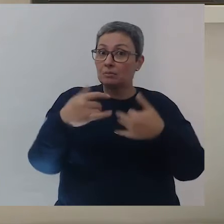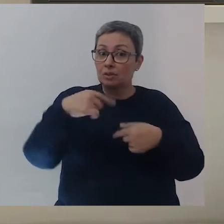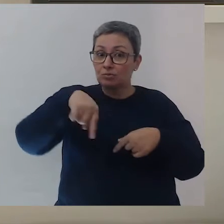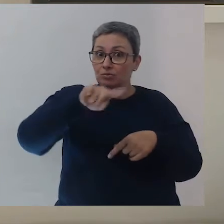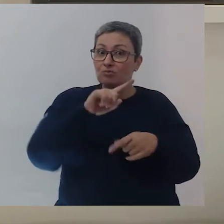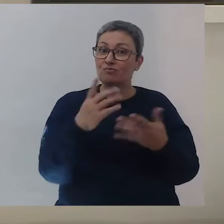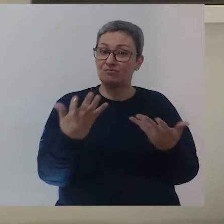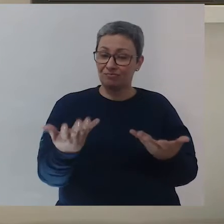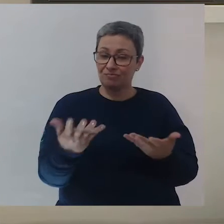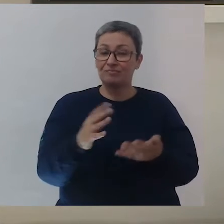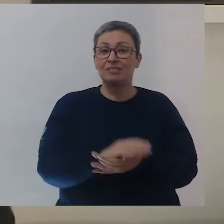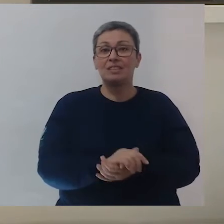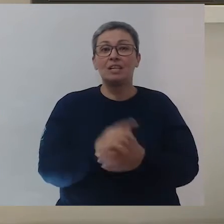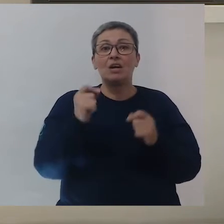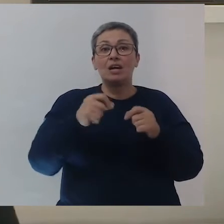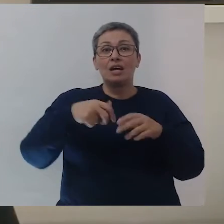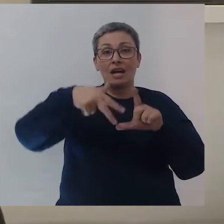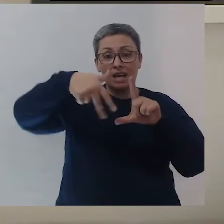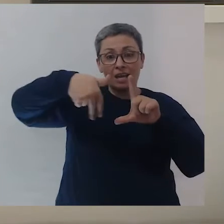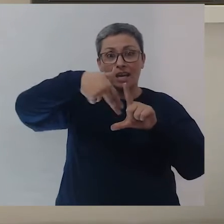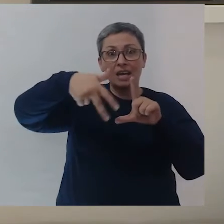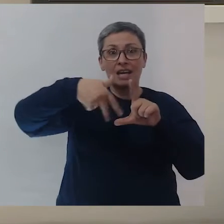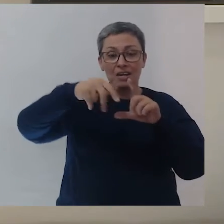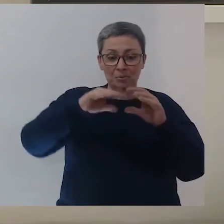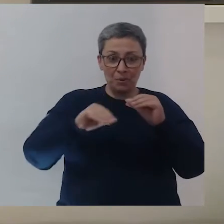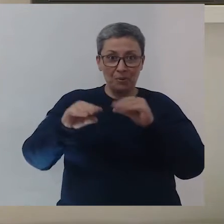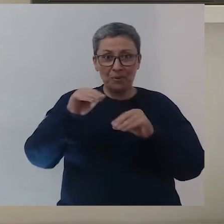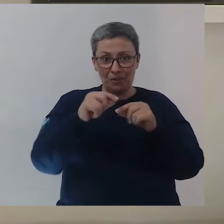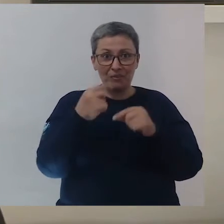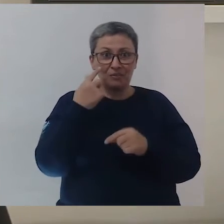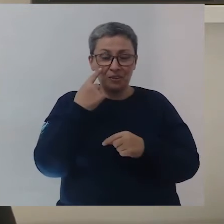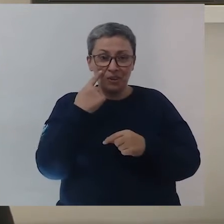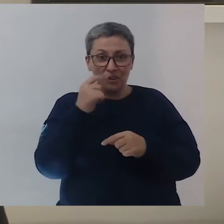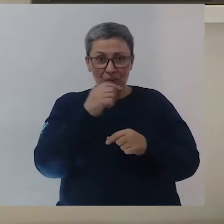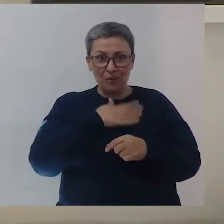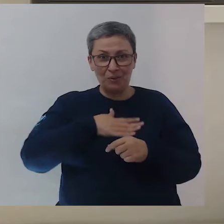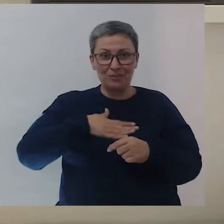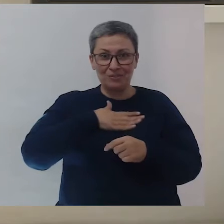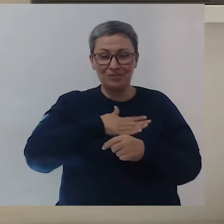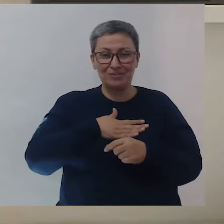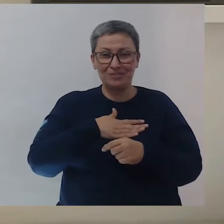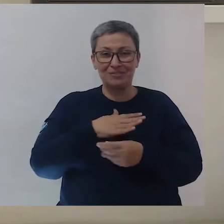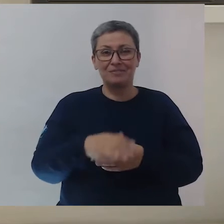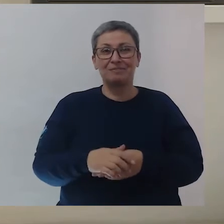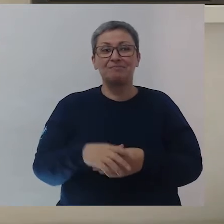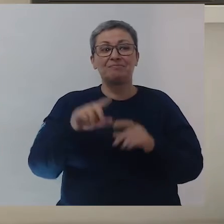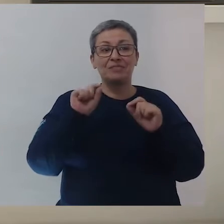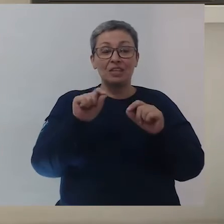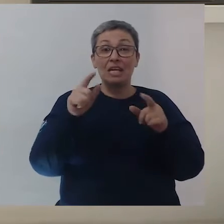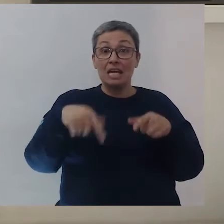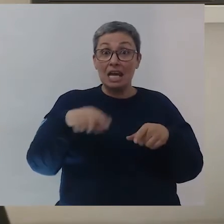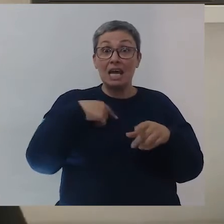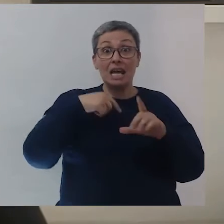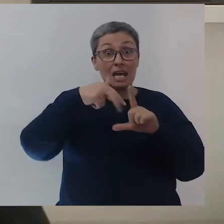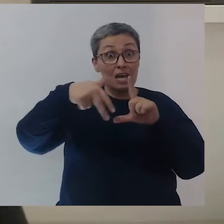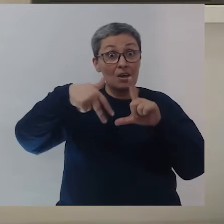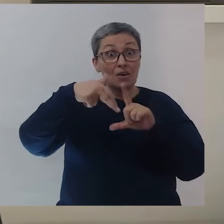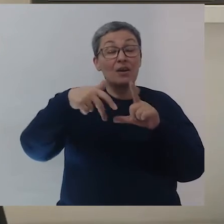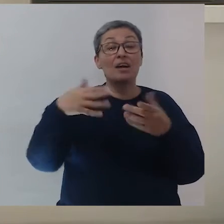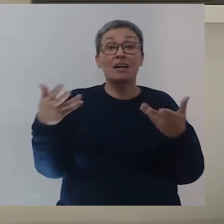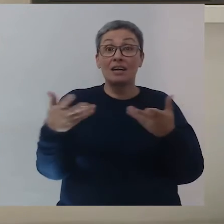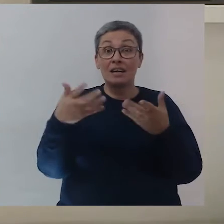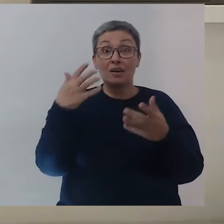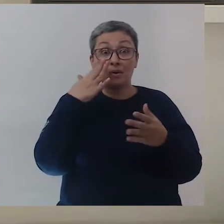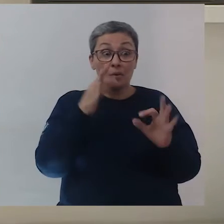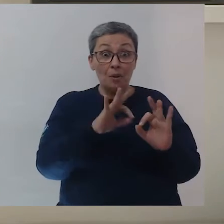sobre vocês. E a animação, como assim, de modelar? Vocês viram? Vocês gostaram? Isso aí que a gente assistiu aí,